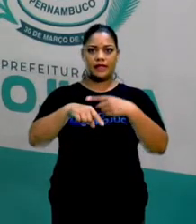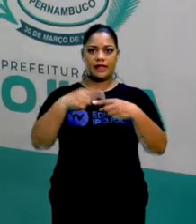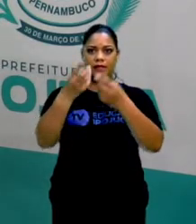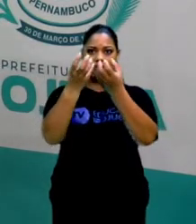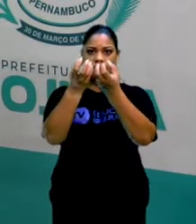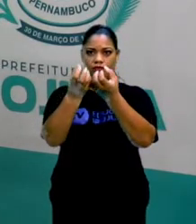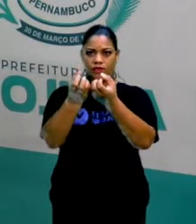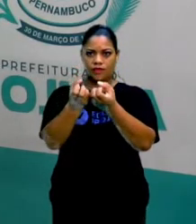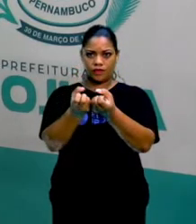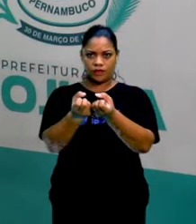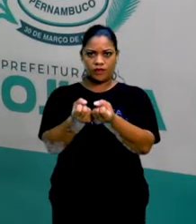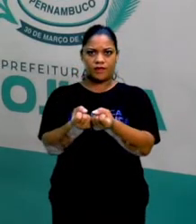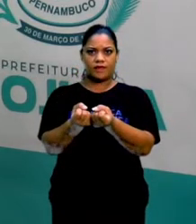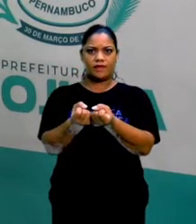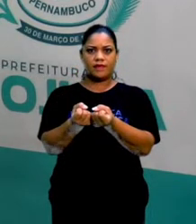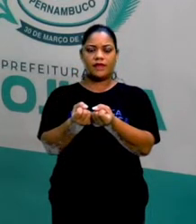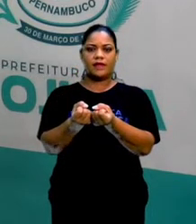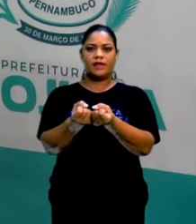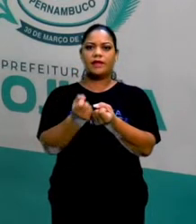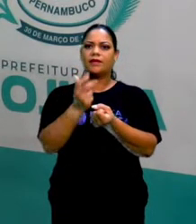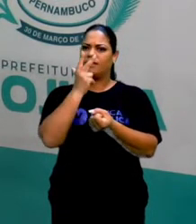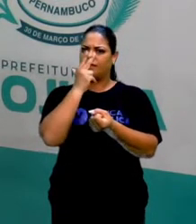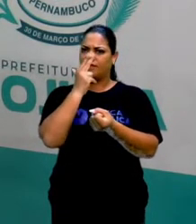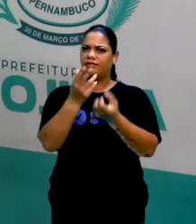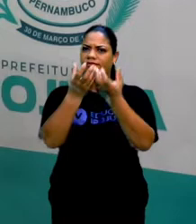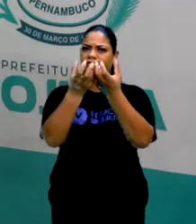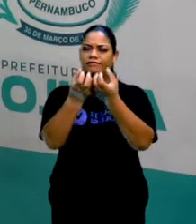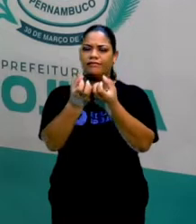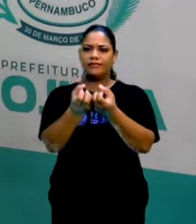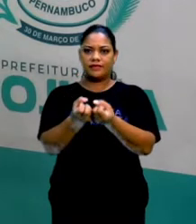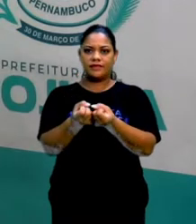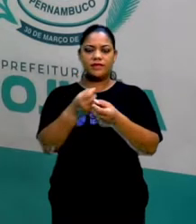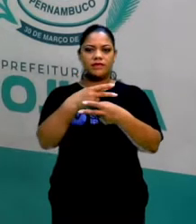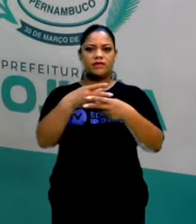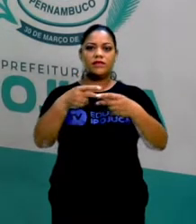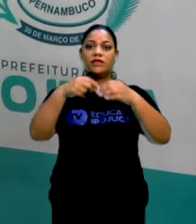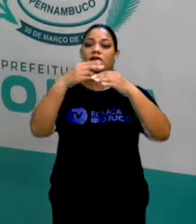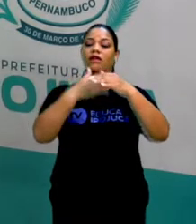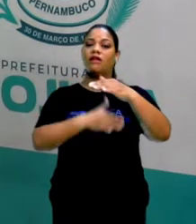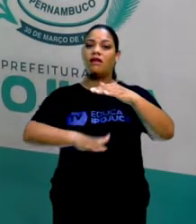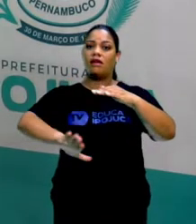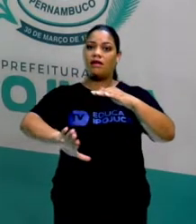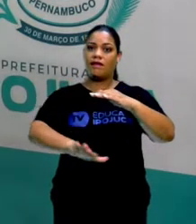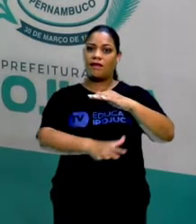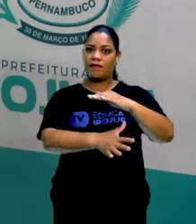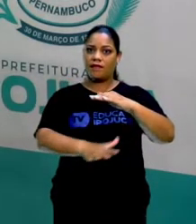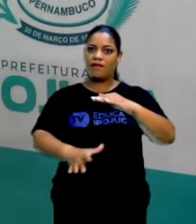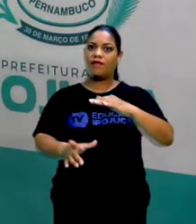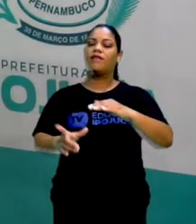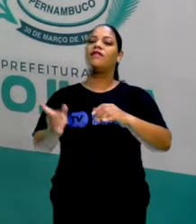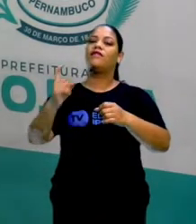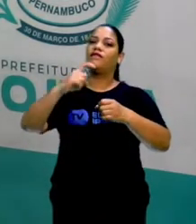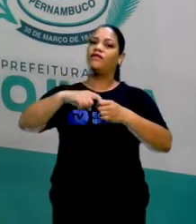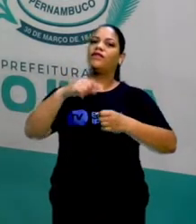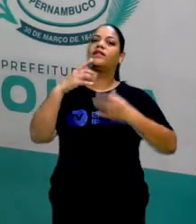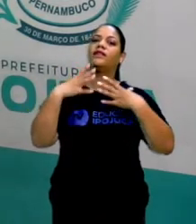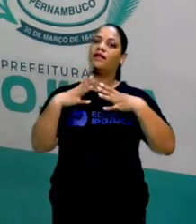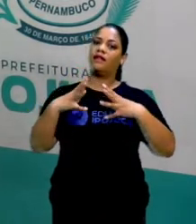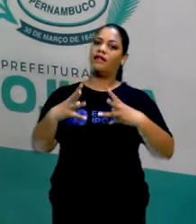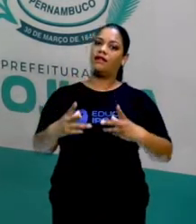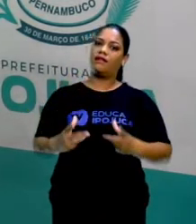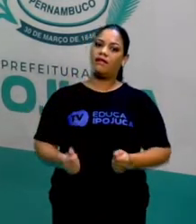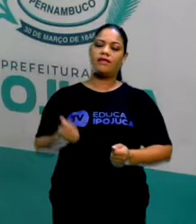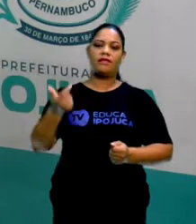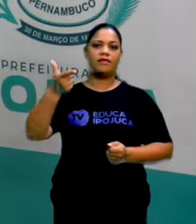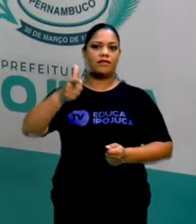filtrada, que passa pela terra, é como se ela passasse por um filtro. E esse filtro vai fazer com que essa água volte a ser limpa. Vocês